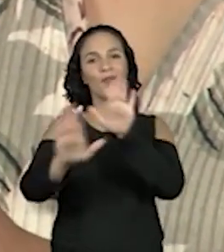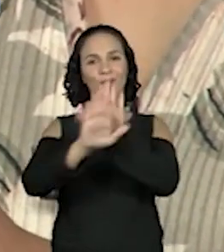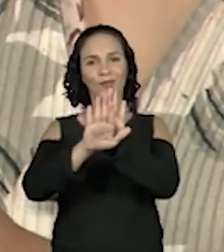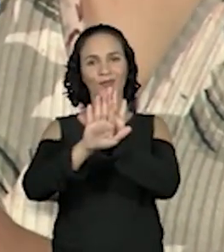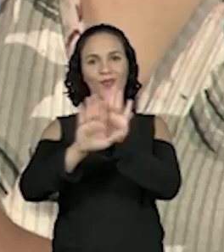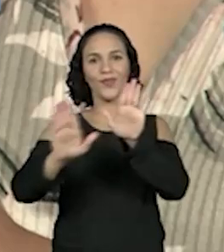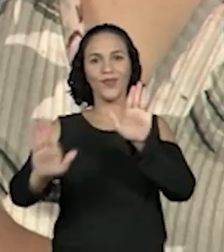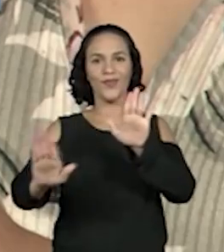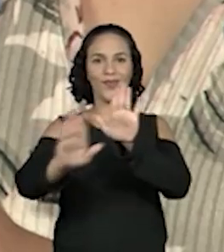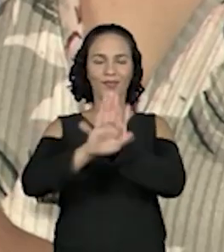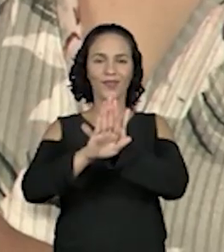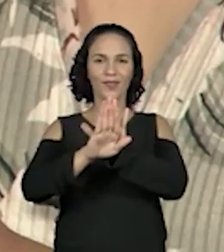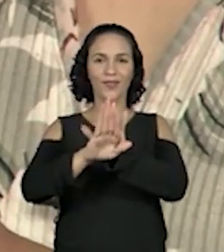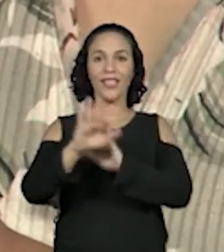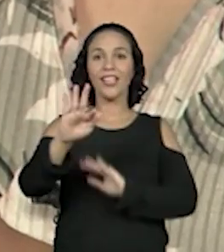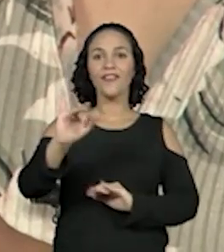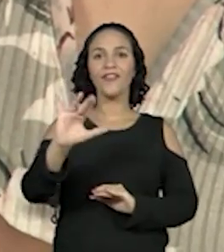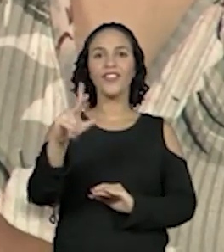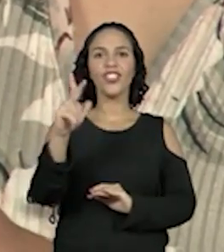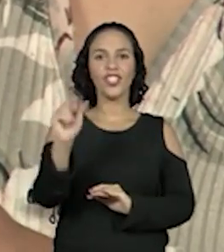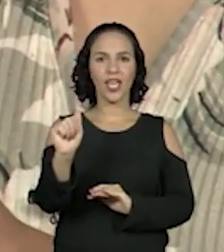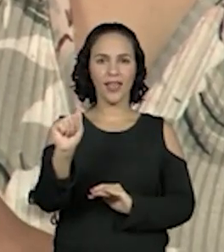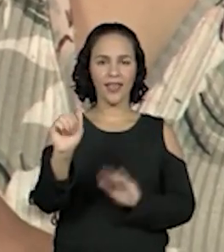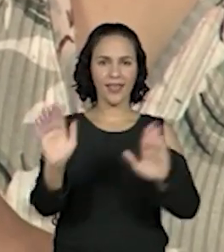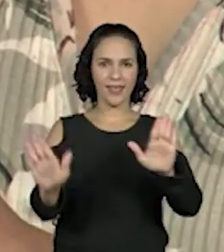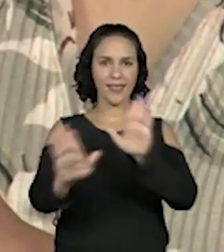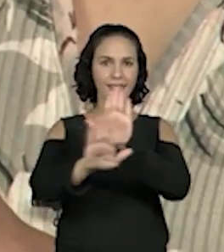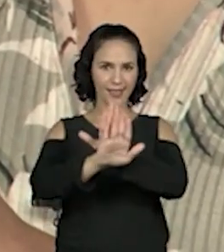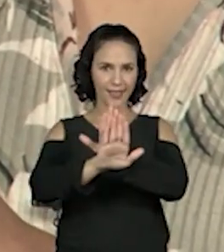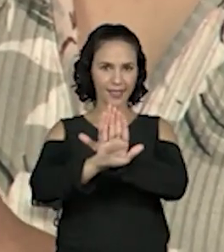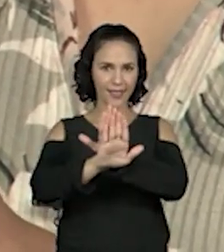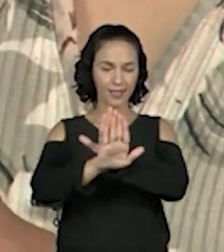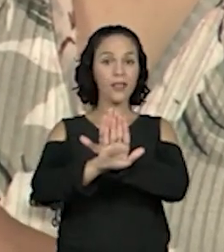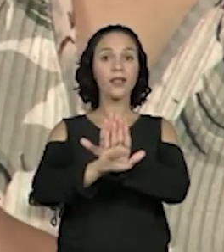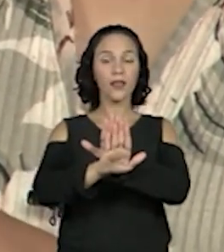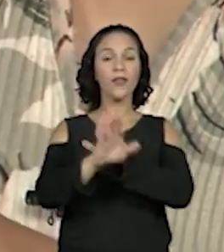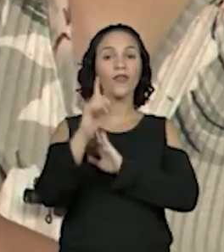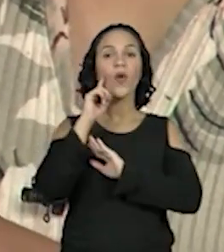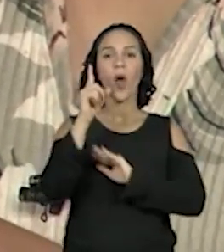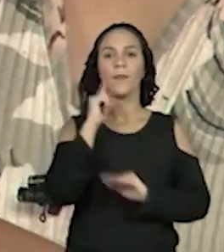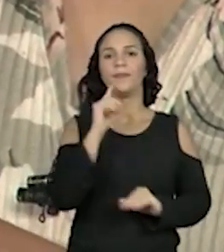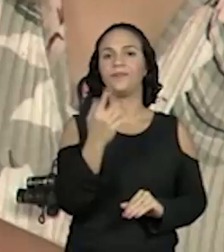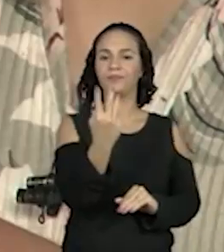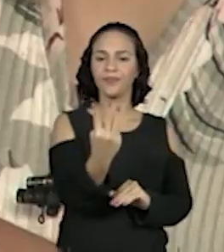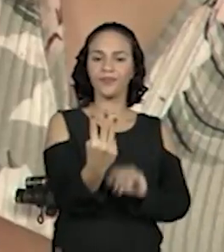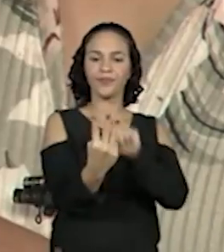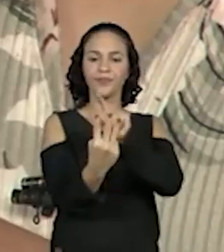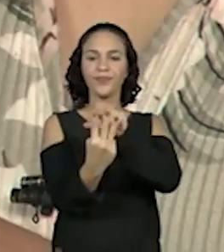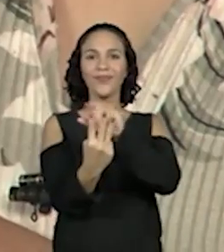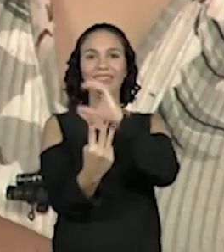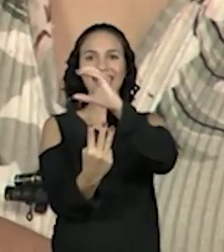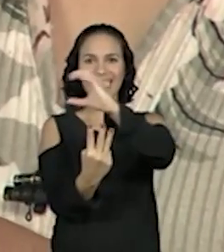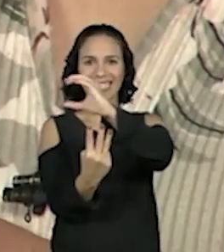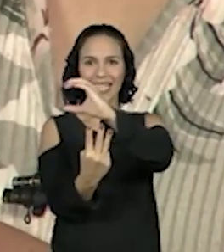595. Isso. 5 centenas, não é?